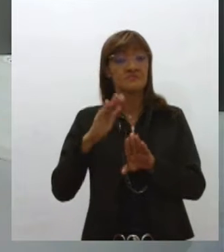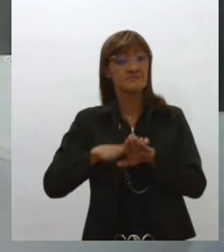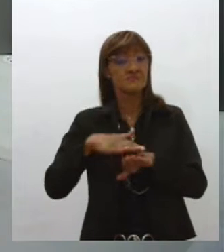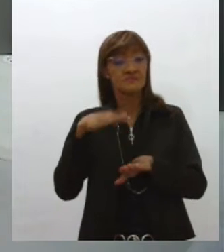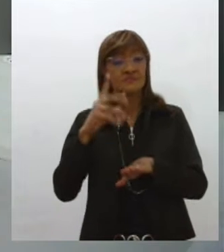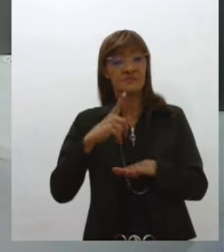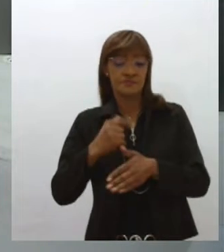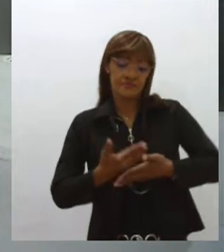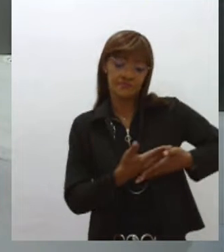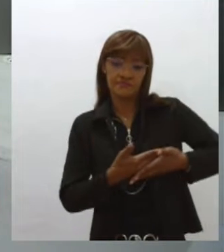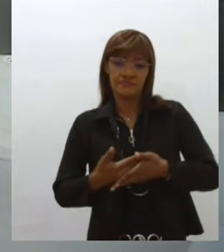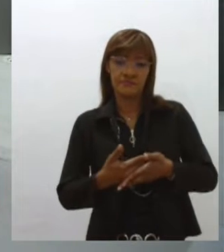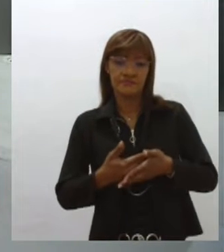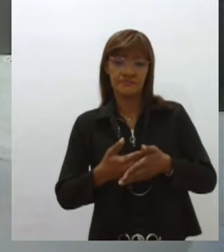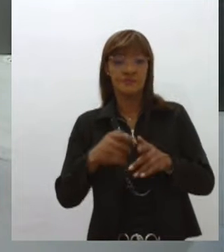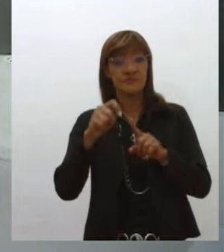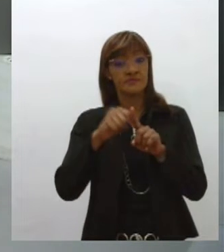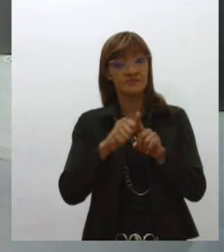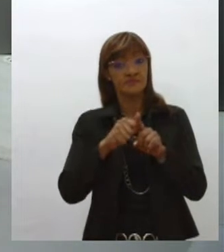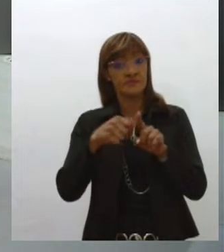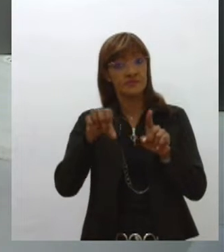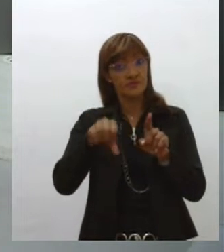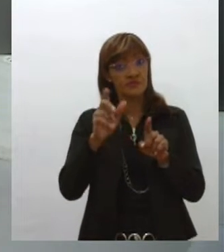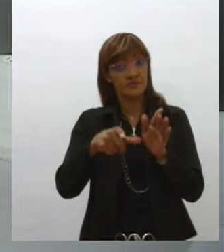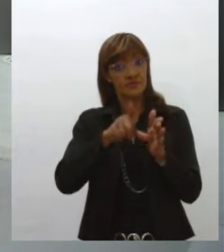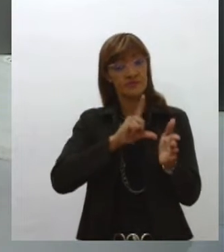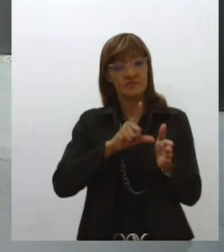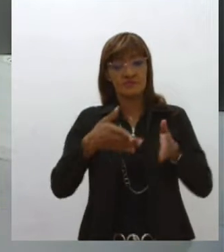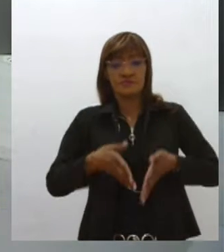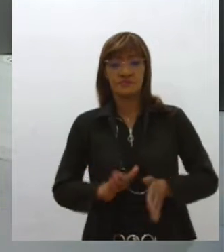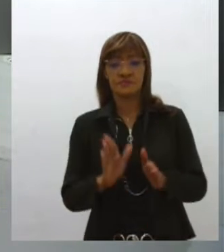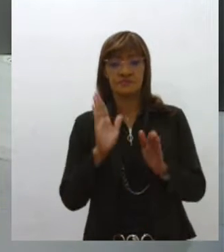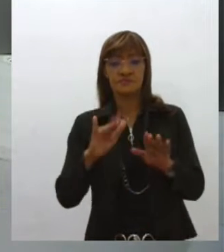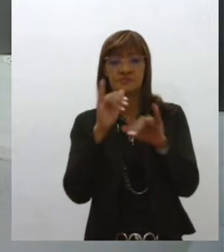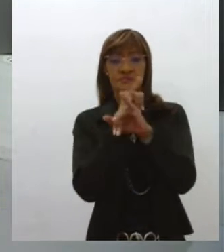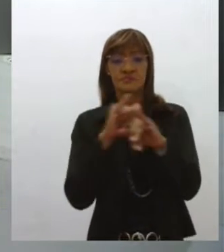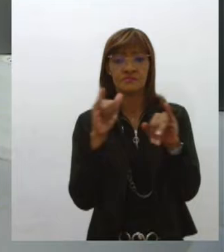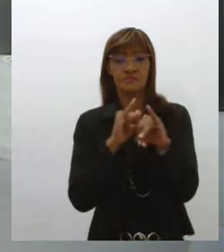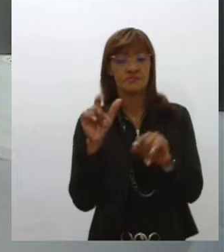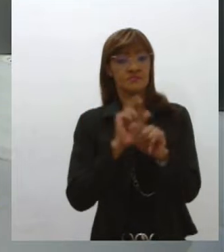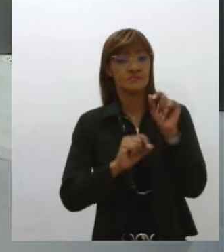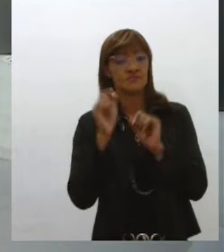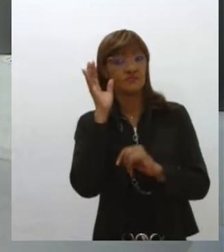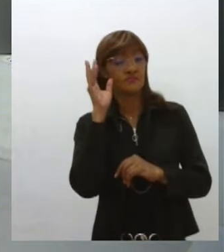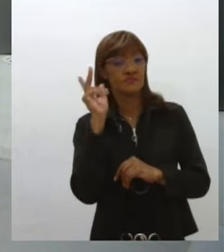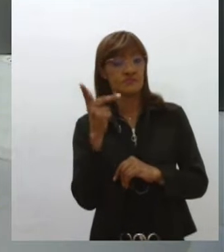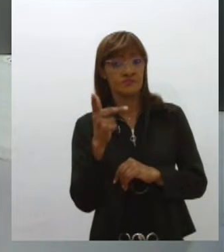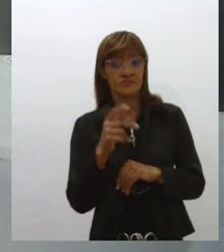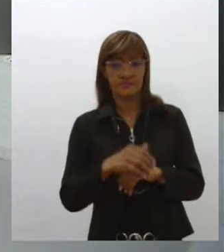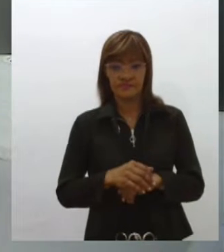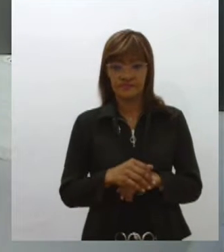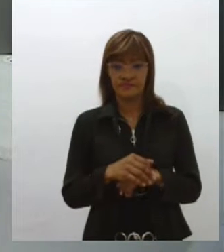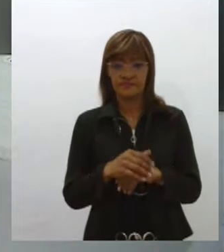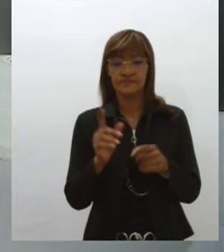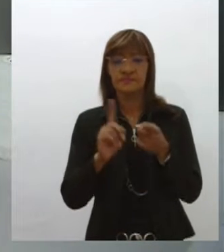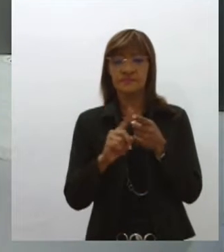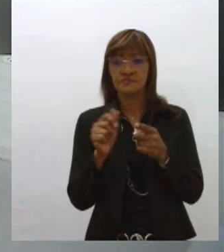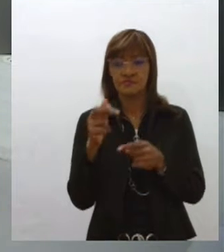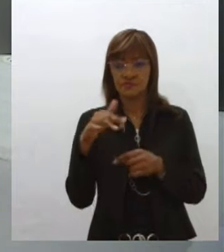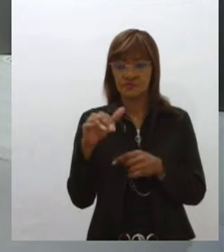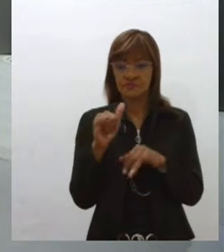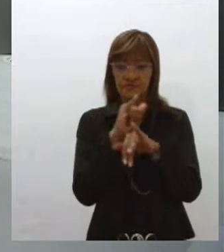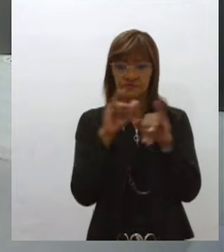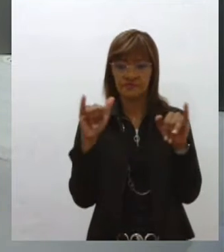mês, a campanha Novembro Roxo faz um alerta sobre as causas e consequências desses partos. Arícia Menezes tem mais